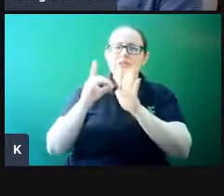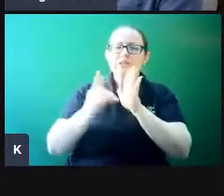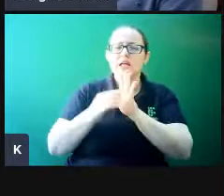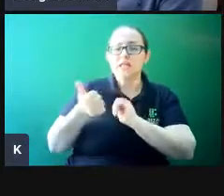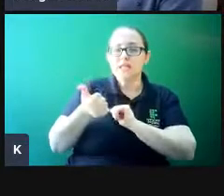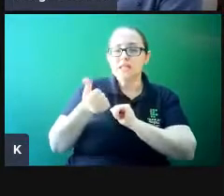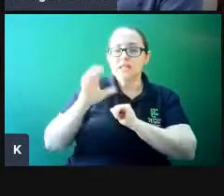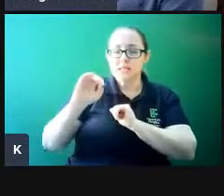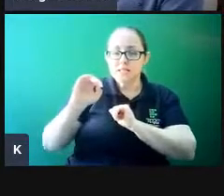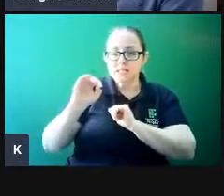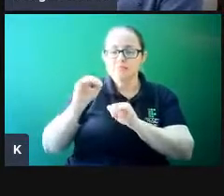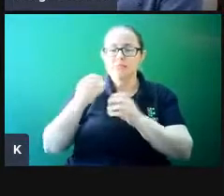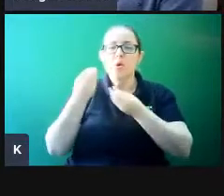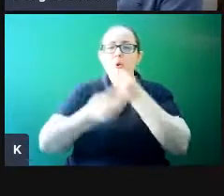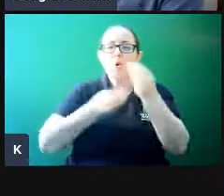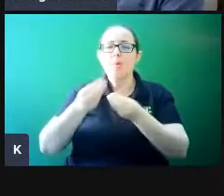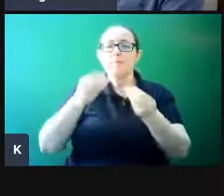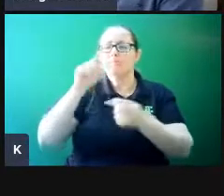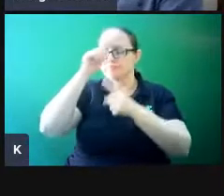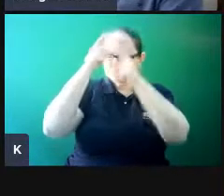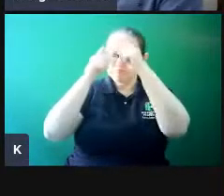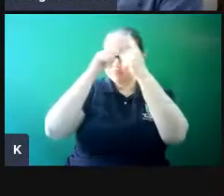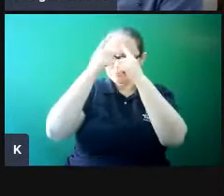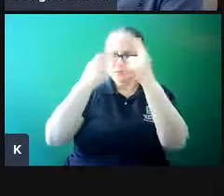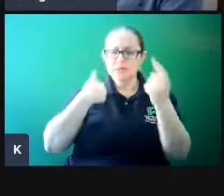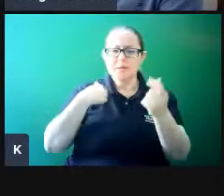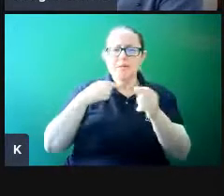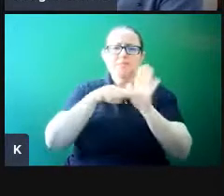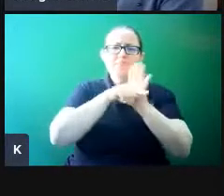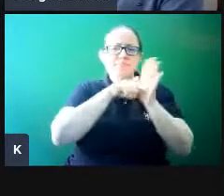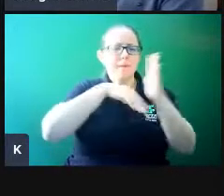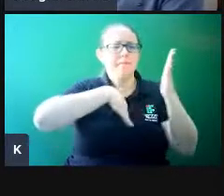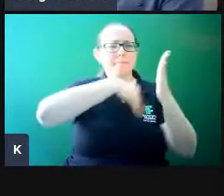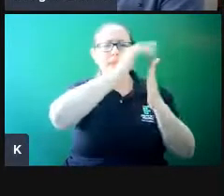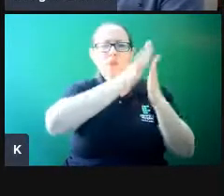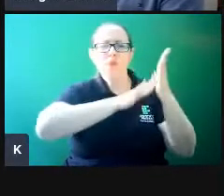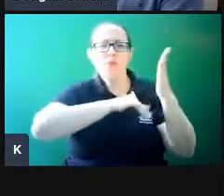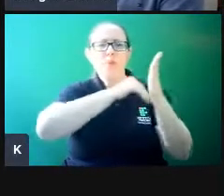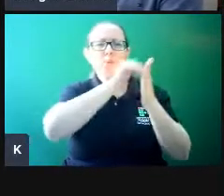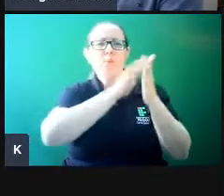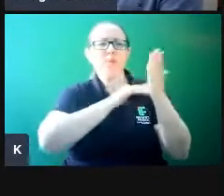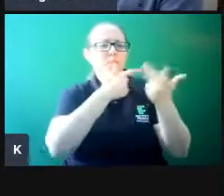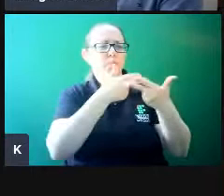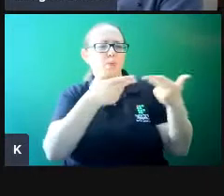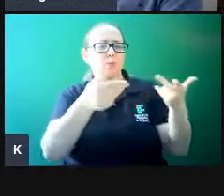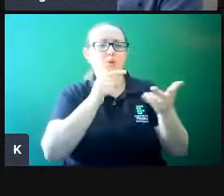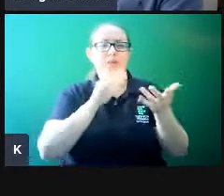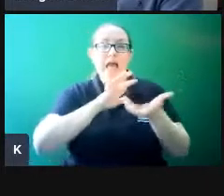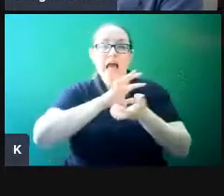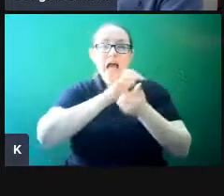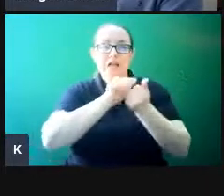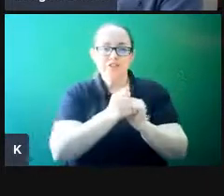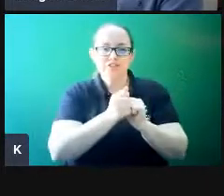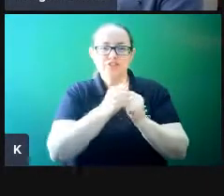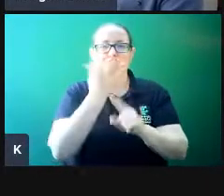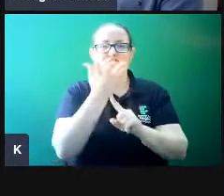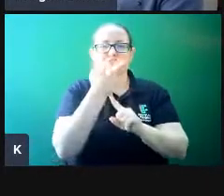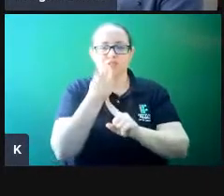criatividade, e estava pesquisando pintores e outros artistas, e de repente ele percebeu